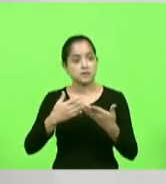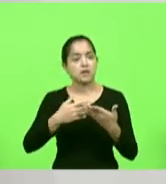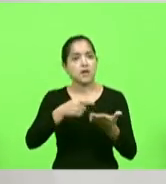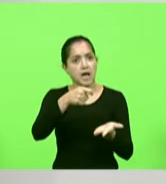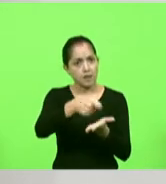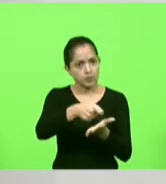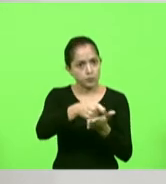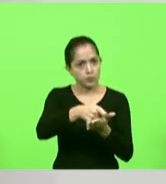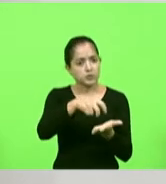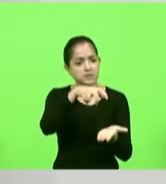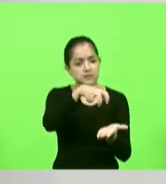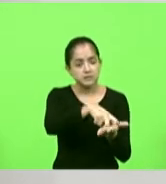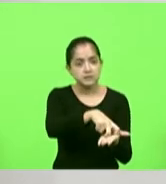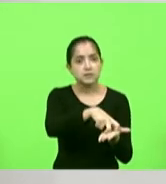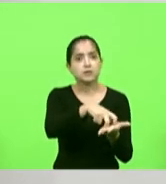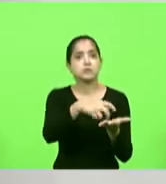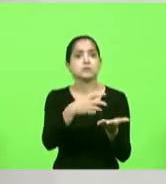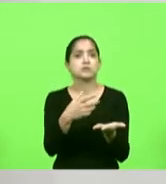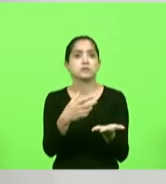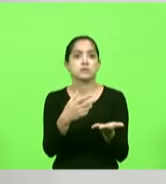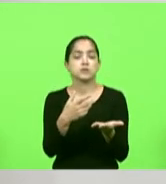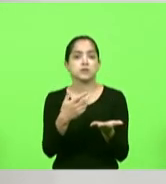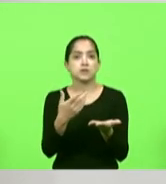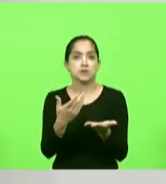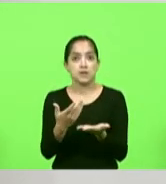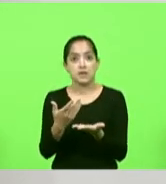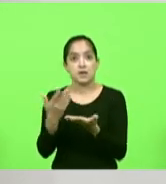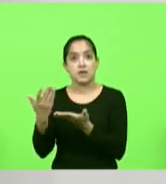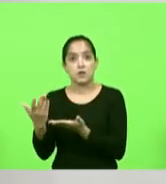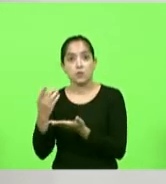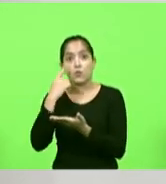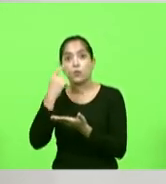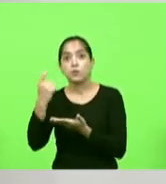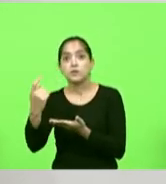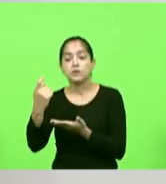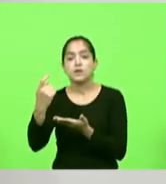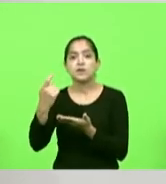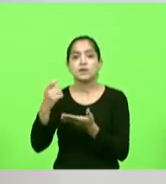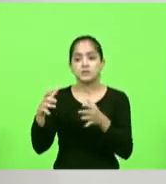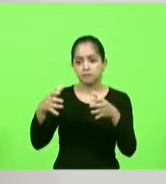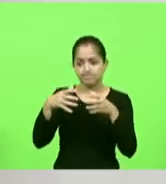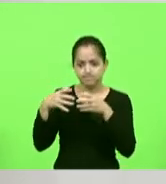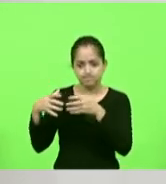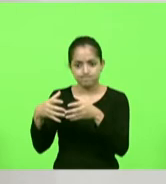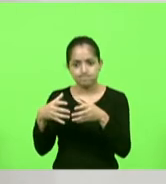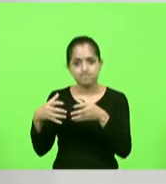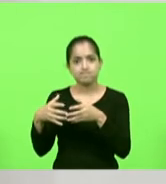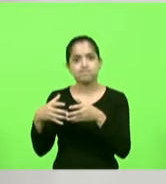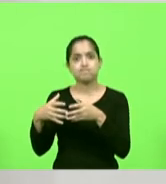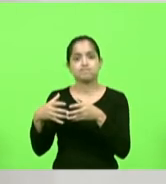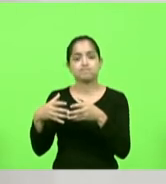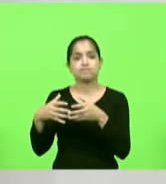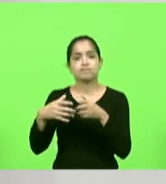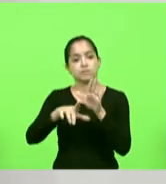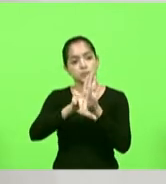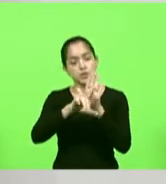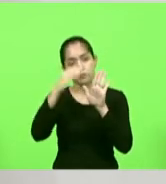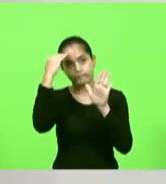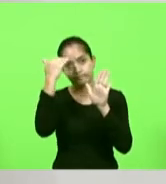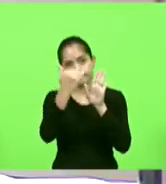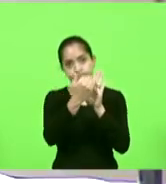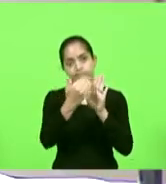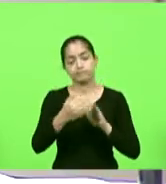direito individual em relação ao interesse coletivo que assim seja feita com rigor da lei obrigado presidente